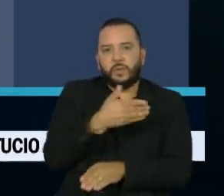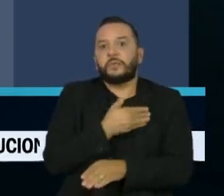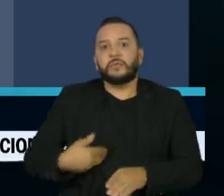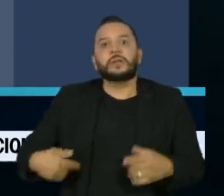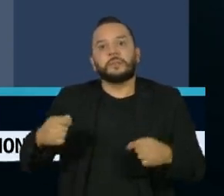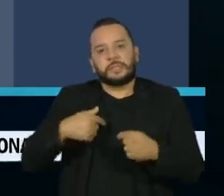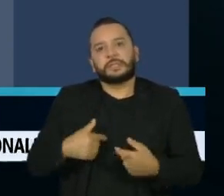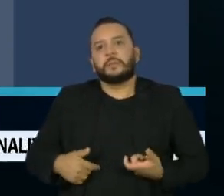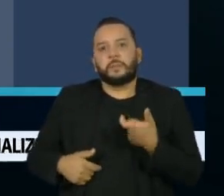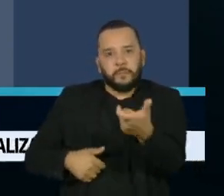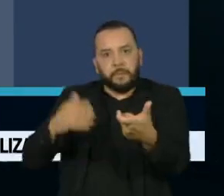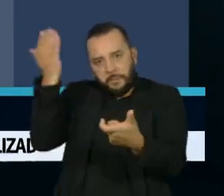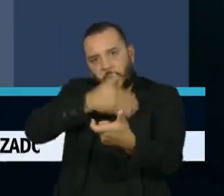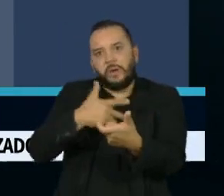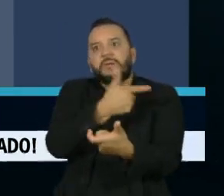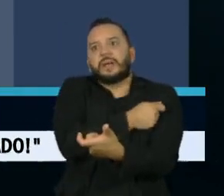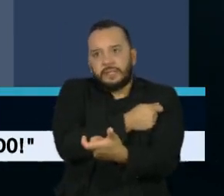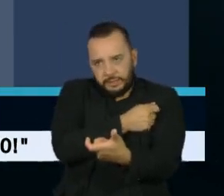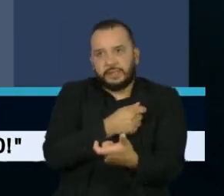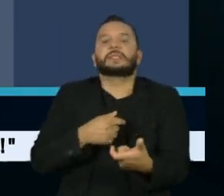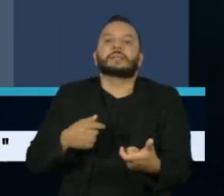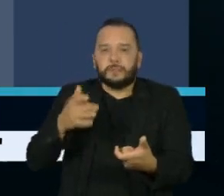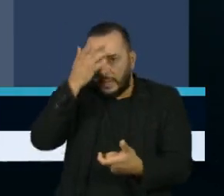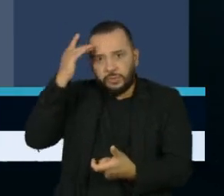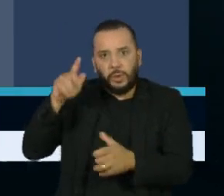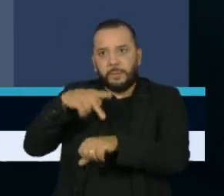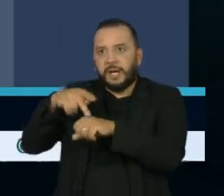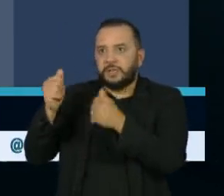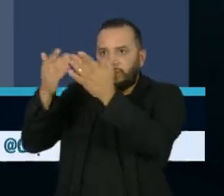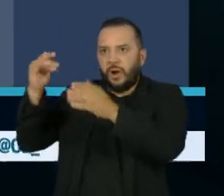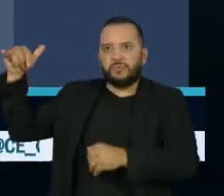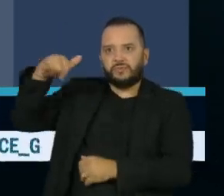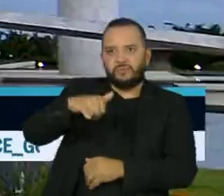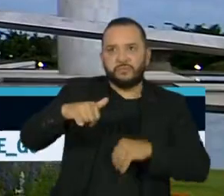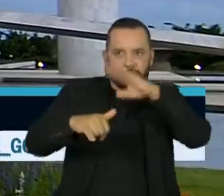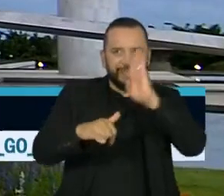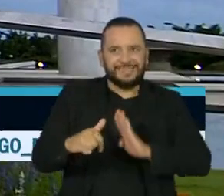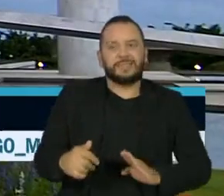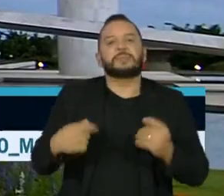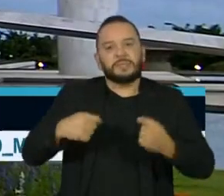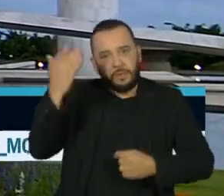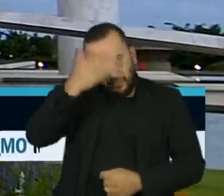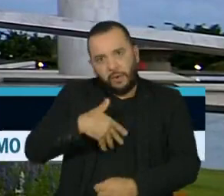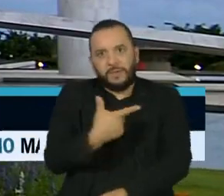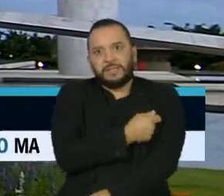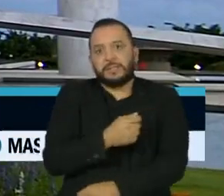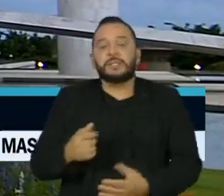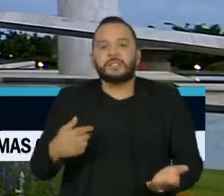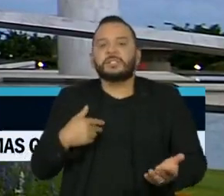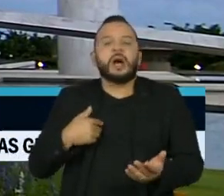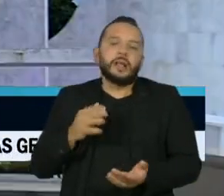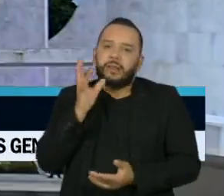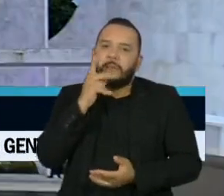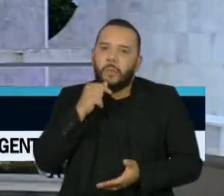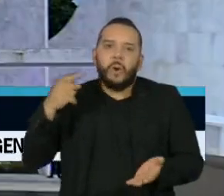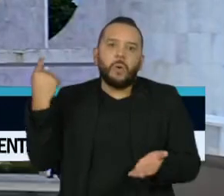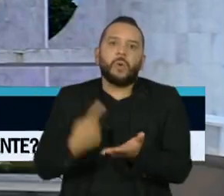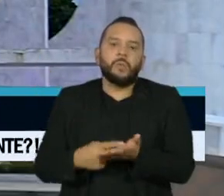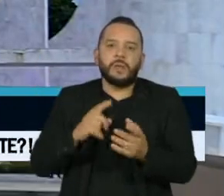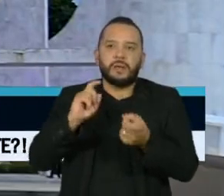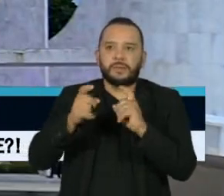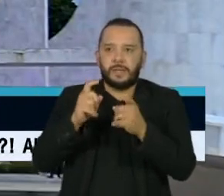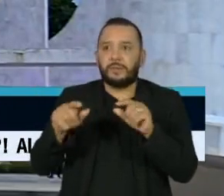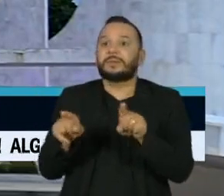cobrança de certificados de vacinação de viajantes que desejam entrar no país. Mas se houve demora em marcar o encontro, o